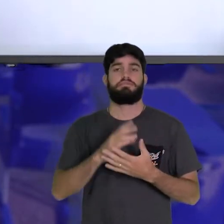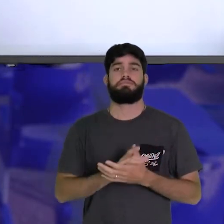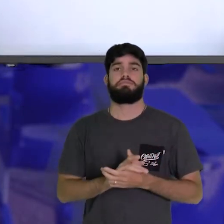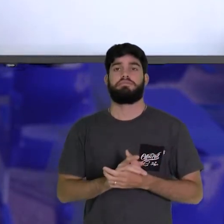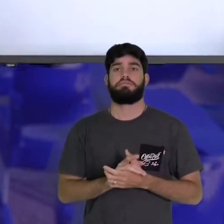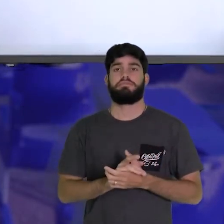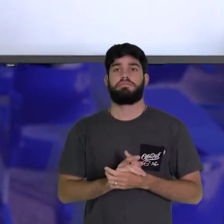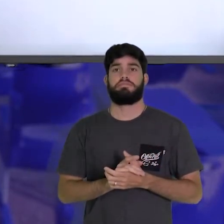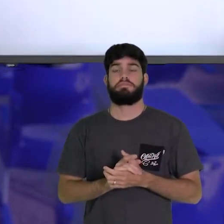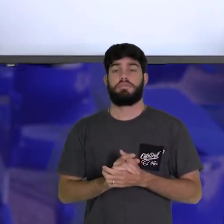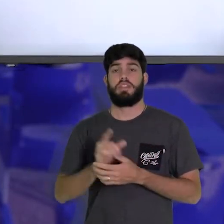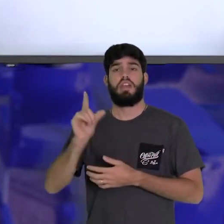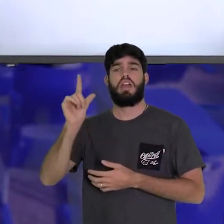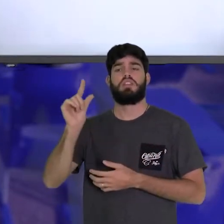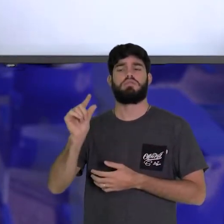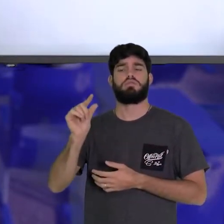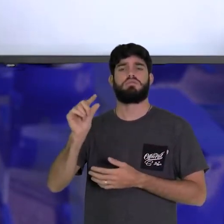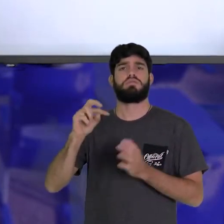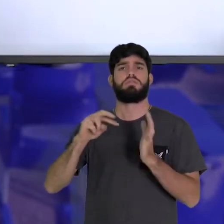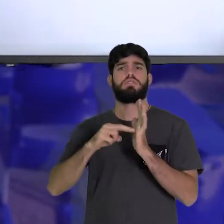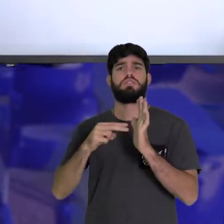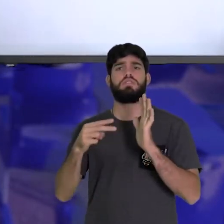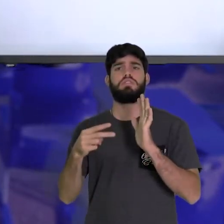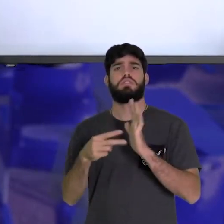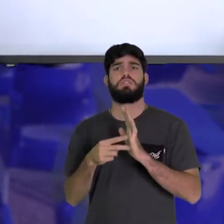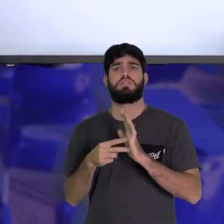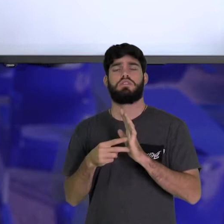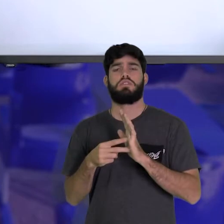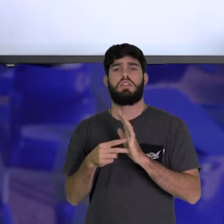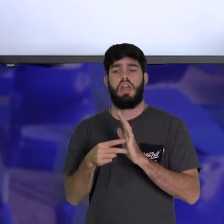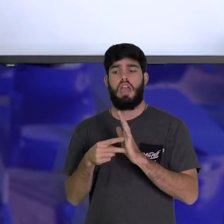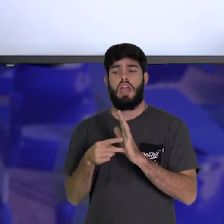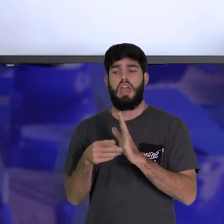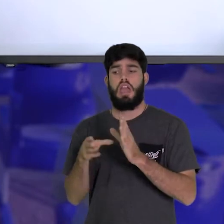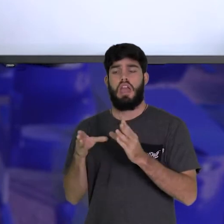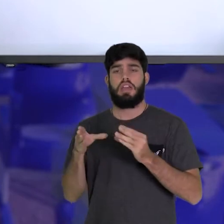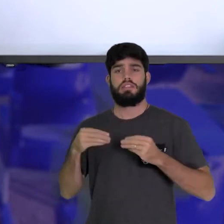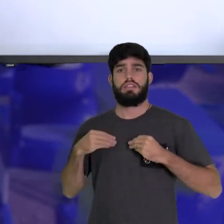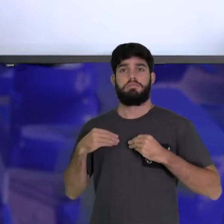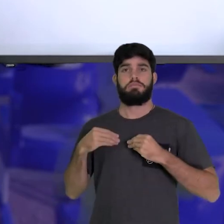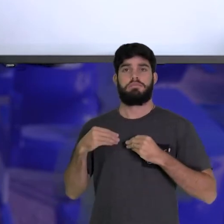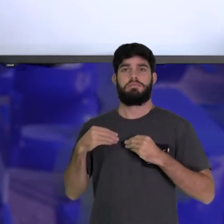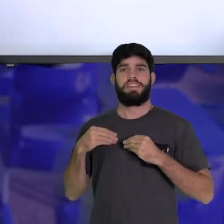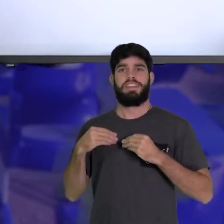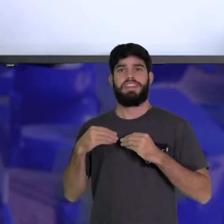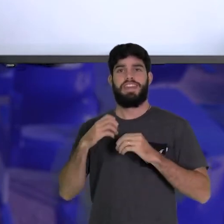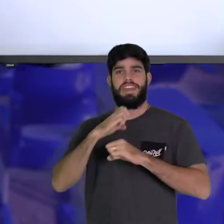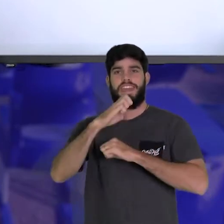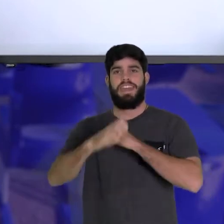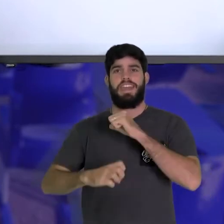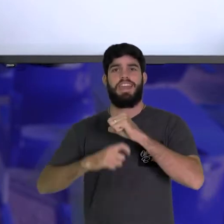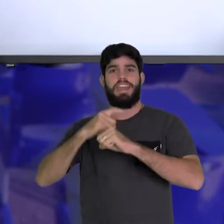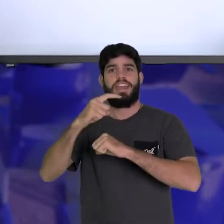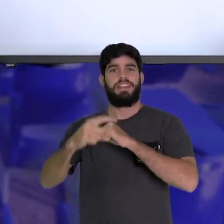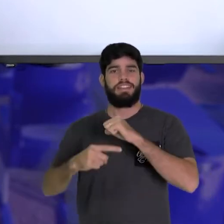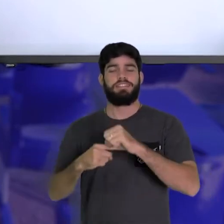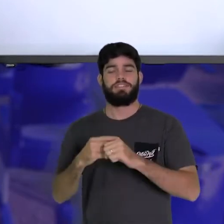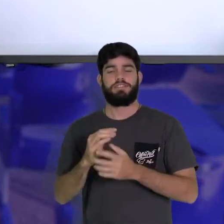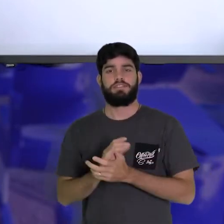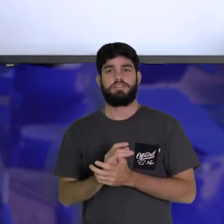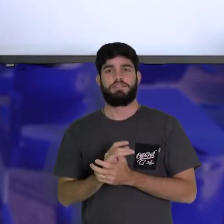Redução significa recebimento de elétrons. As cargas